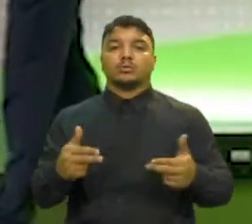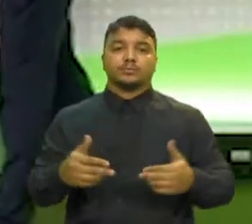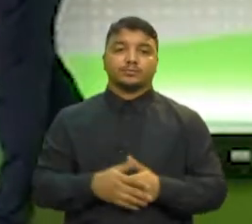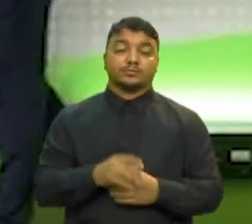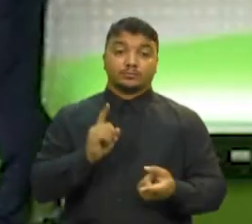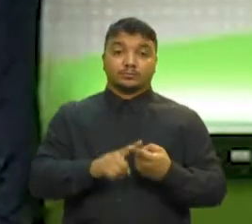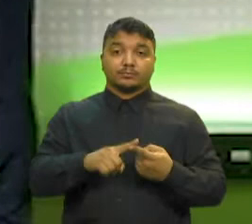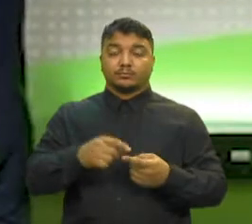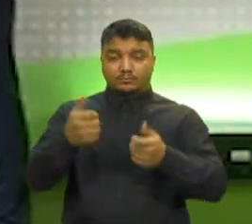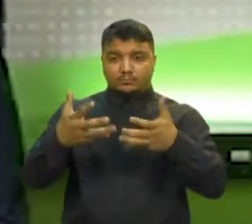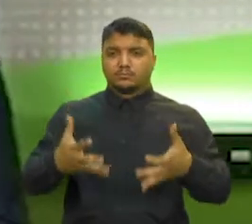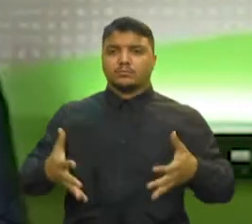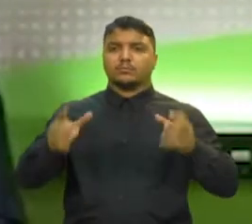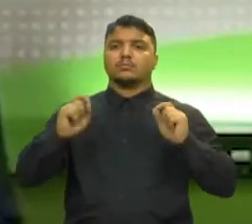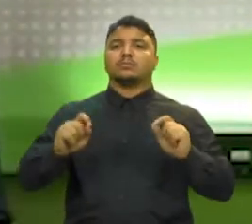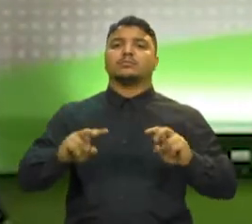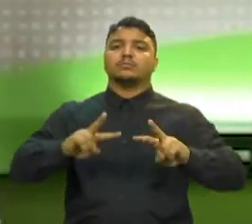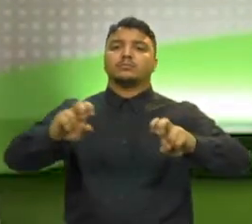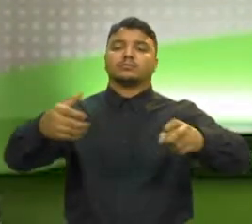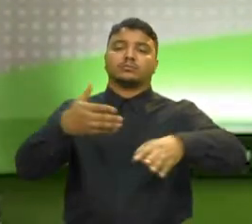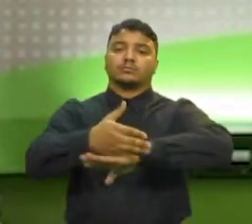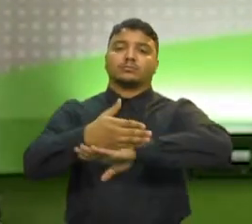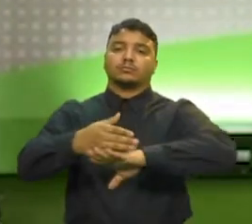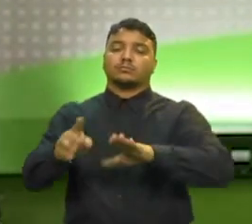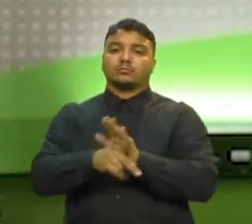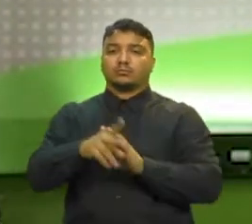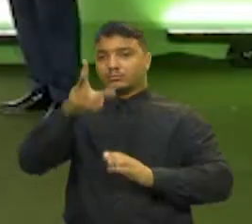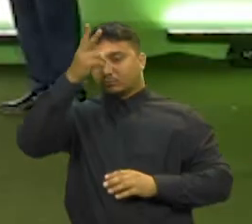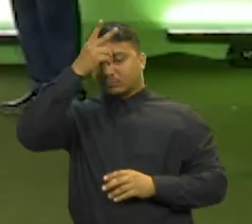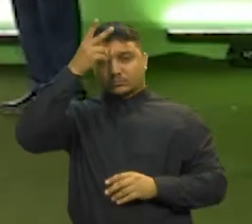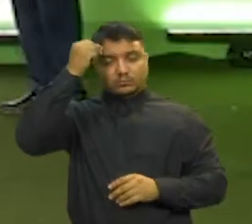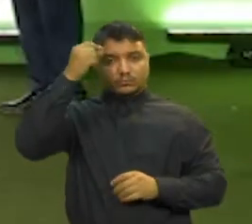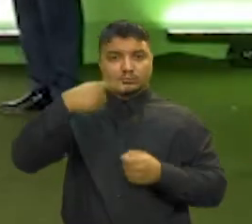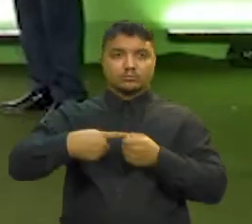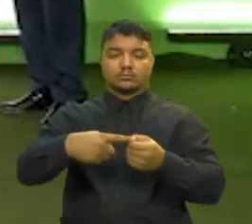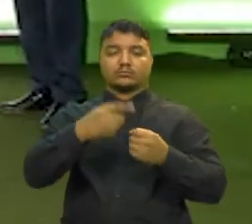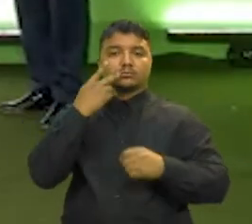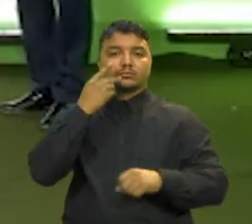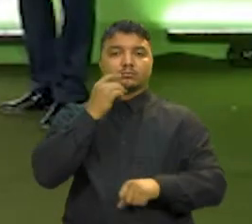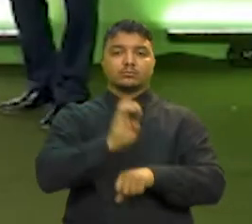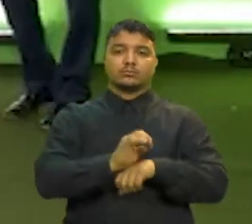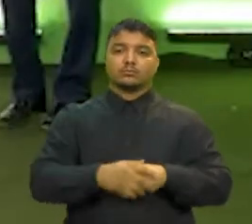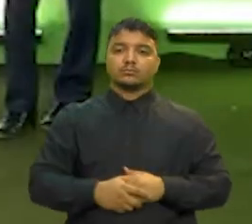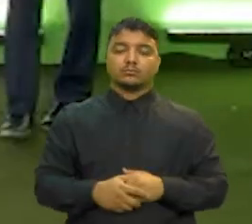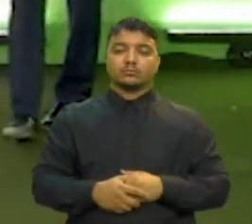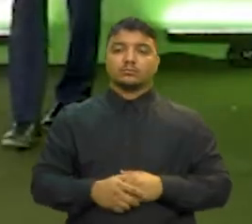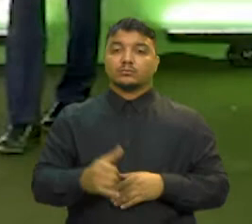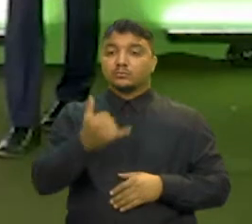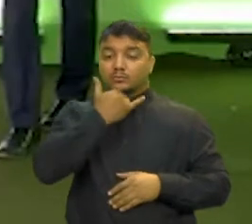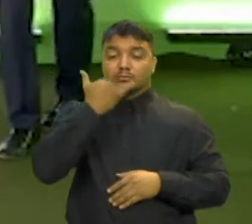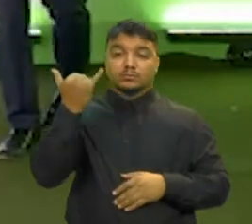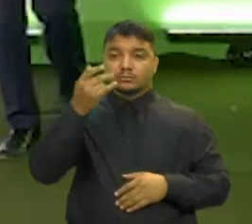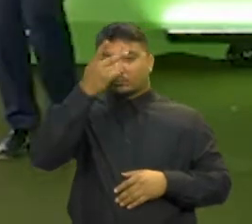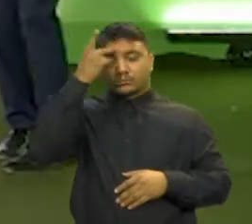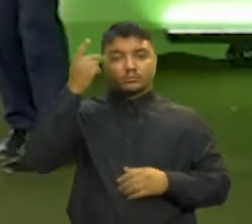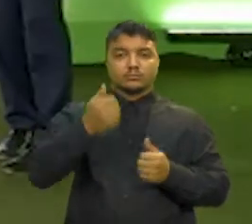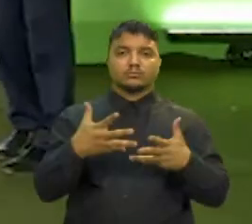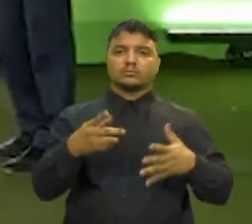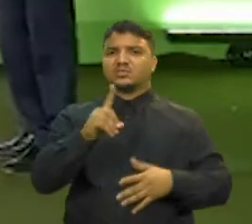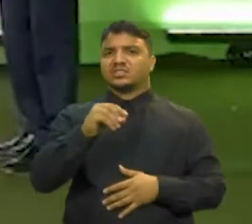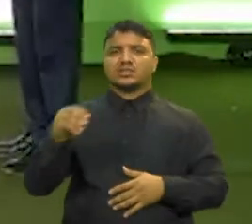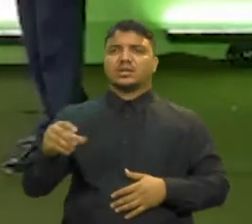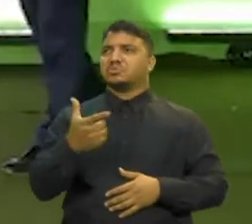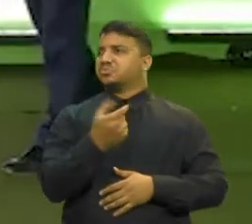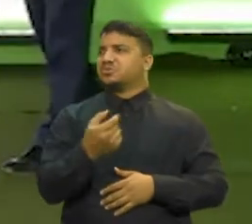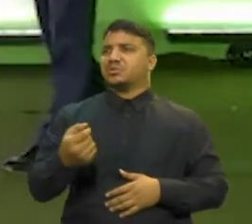explicou os critérios Para a participação dos municípios cearenses Dependendo do número de habitantes Pode ser 100, pode ser 200,